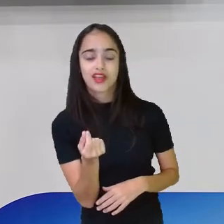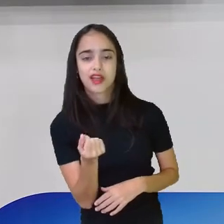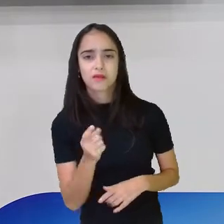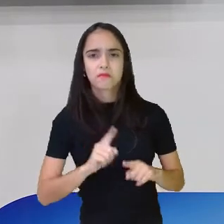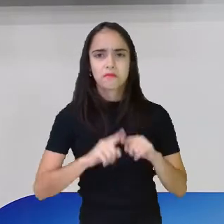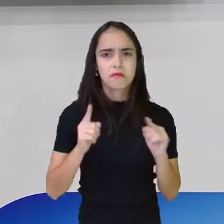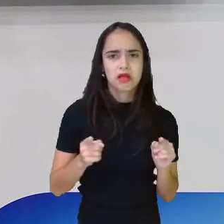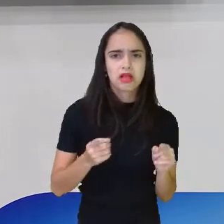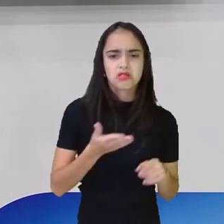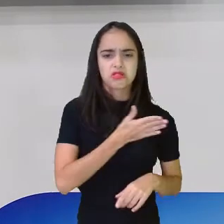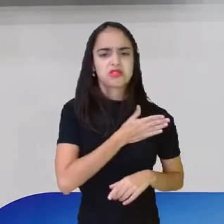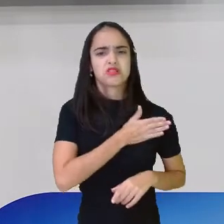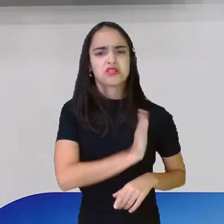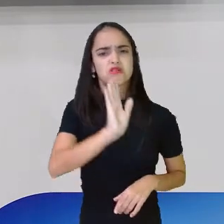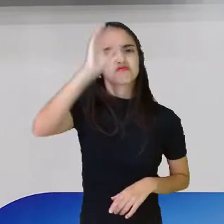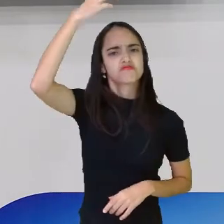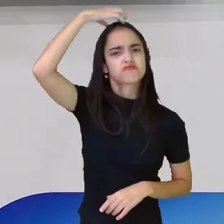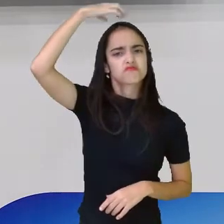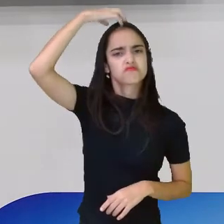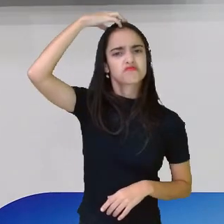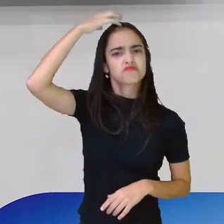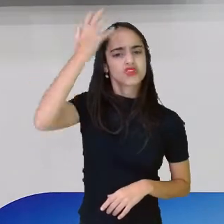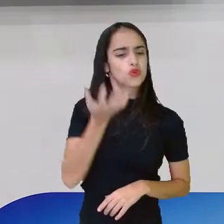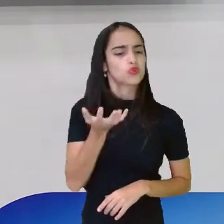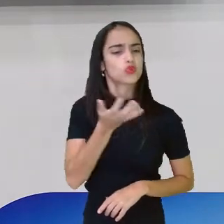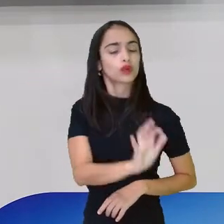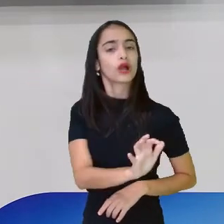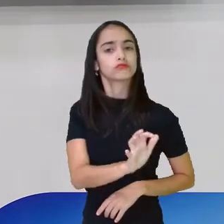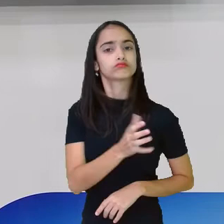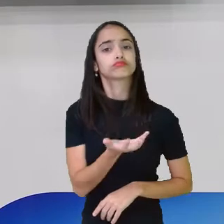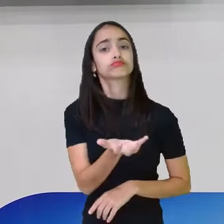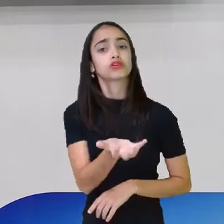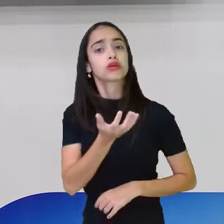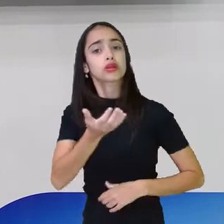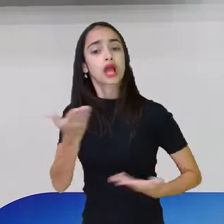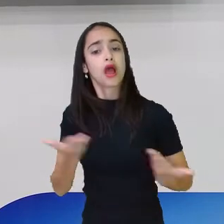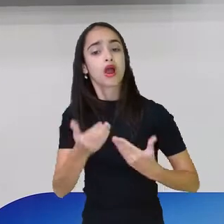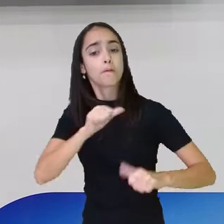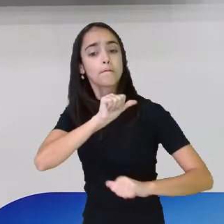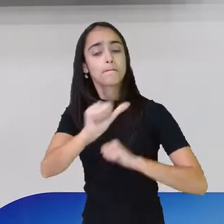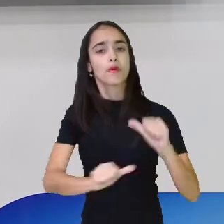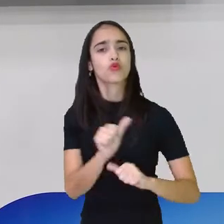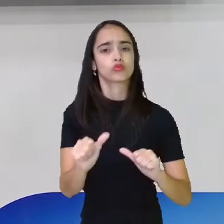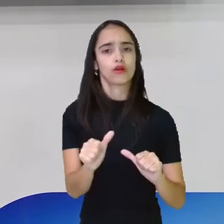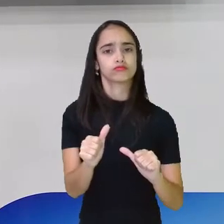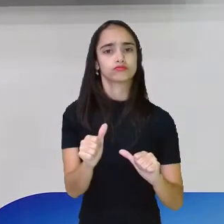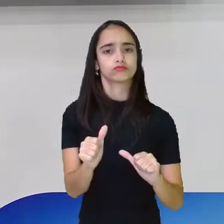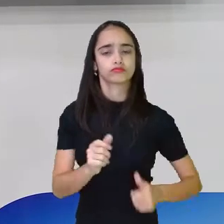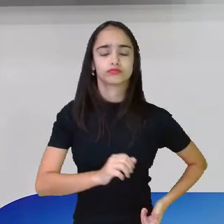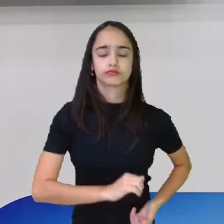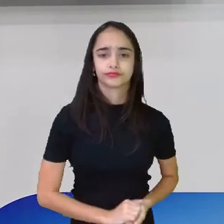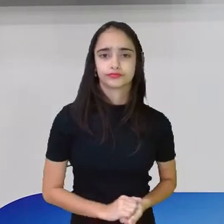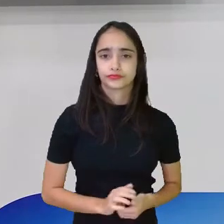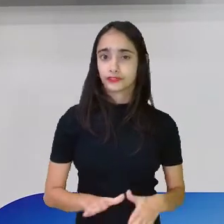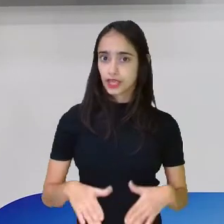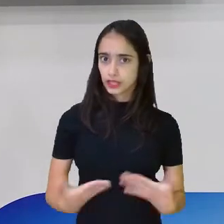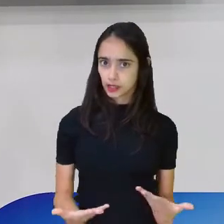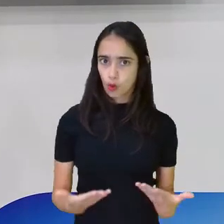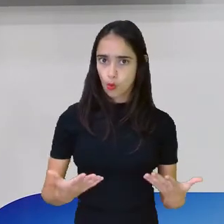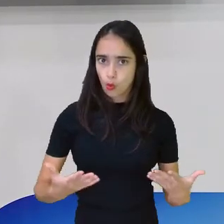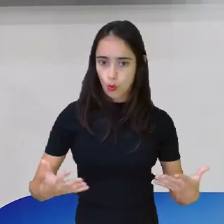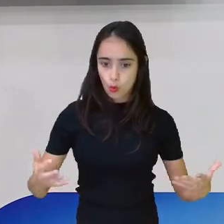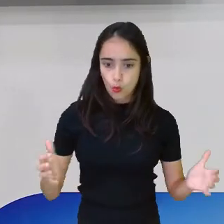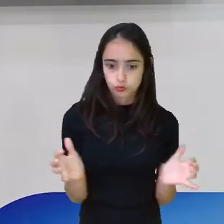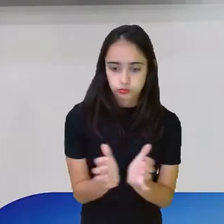ou outra, com o imperador e disse, não quero mais saber. Vamos mudar para ver se o negócio melhora para o meu lado. A sociedade, grande parte da sociedade que tinha